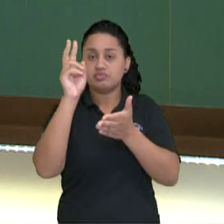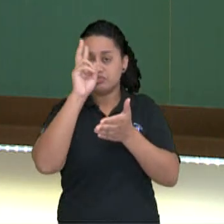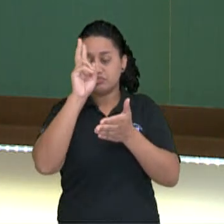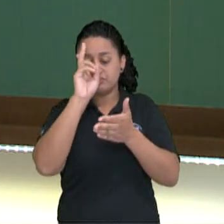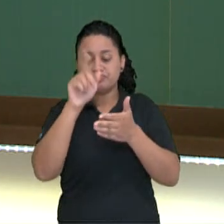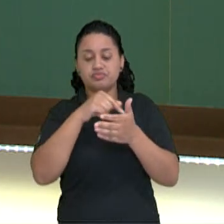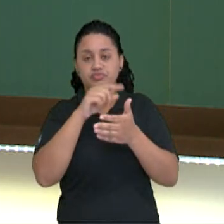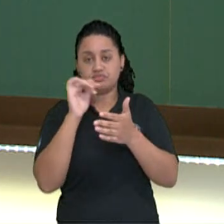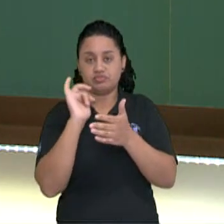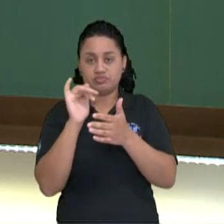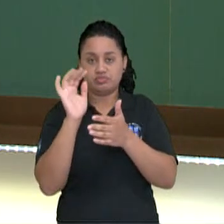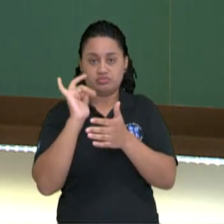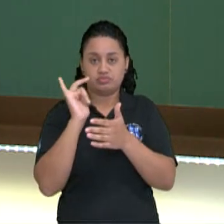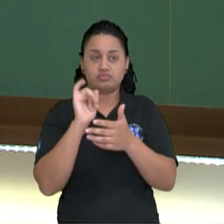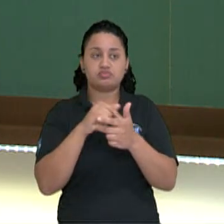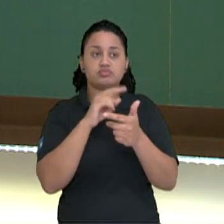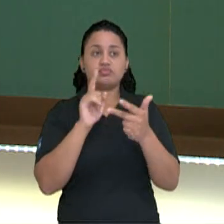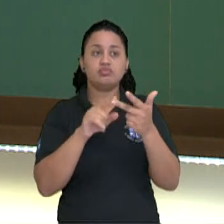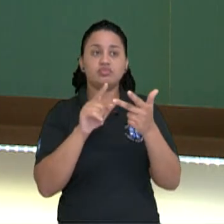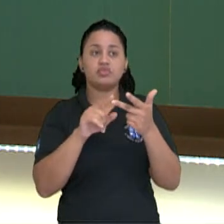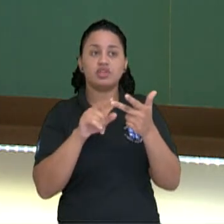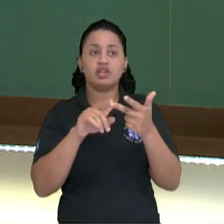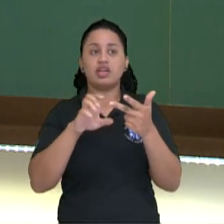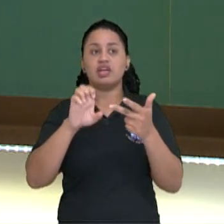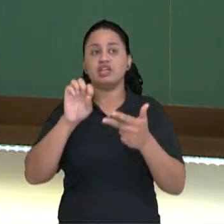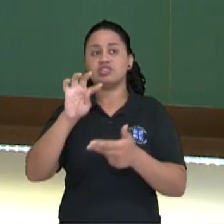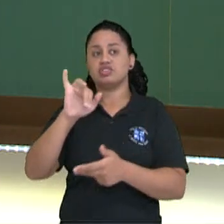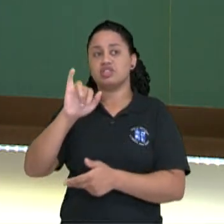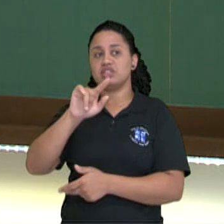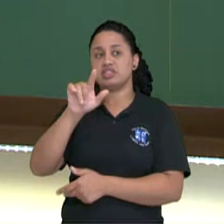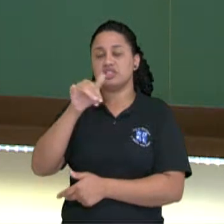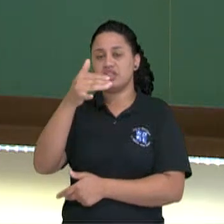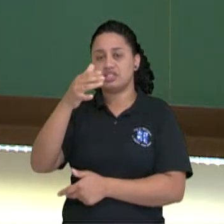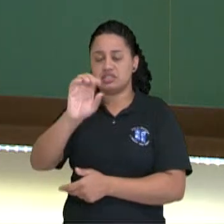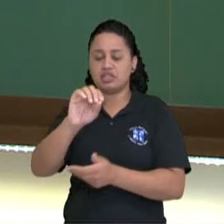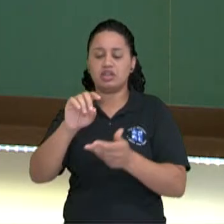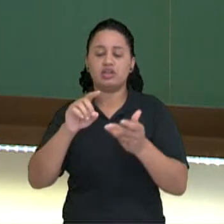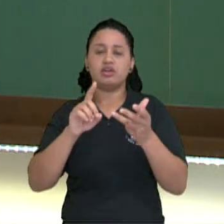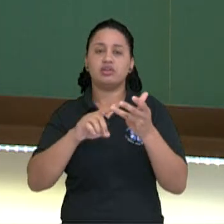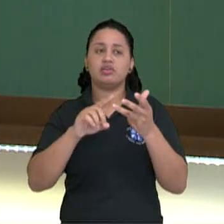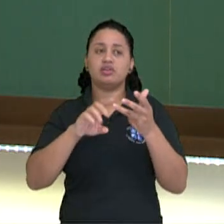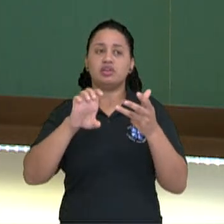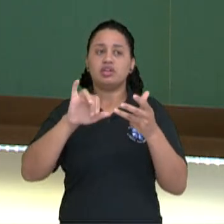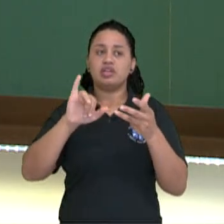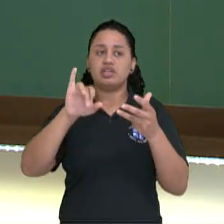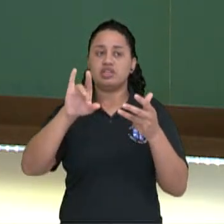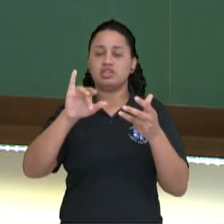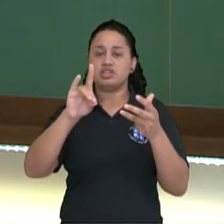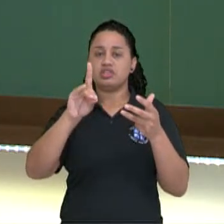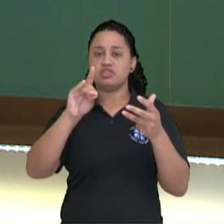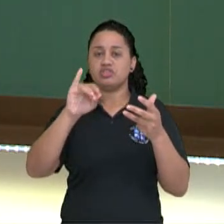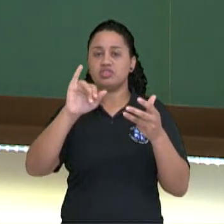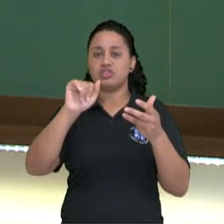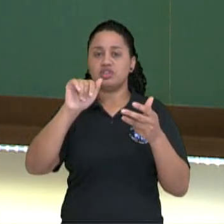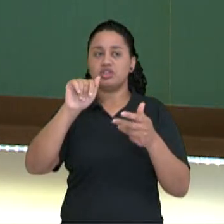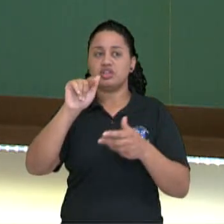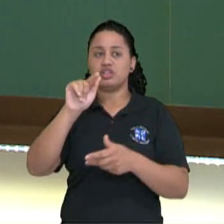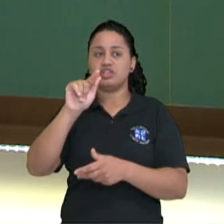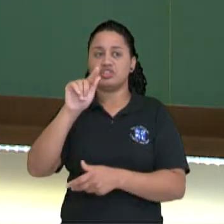estilização indigenismo, porque a gente tem ali, ele apresenta o personagem